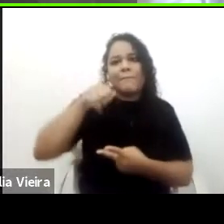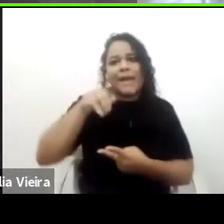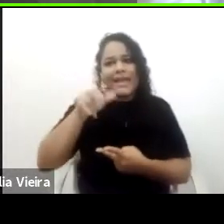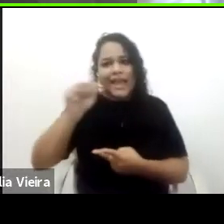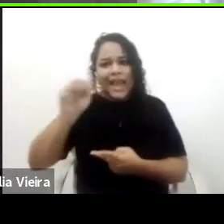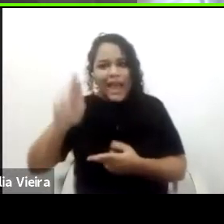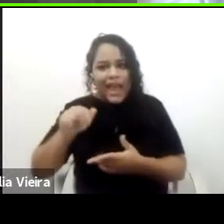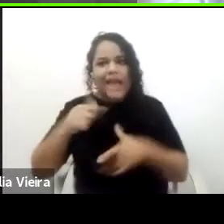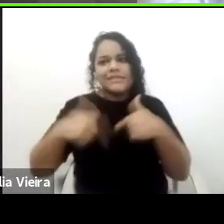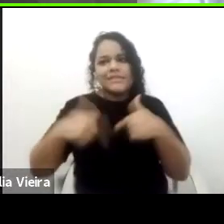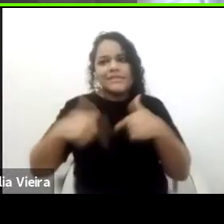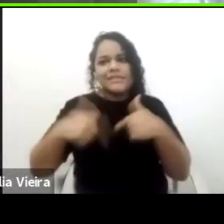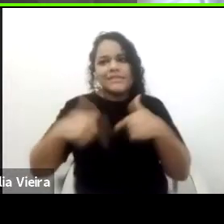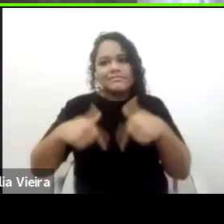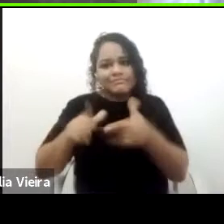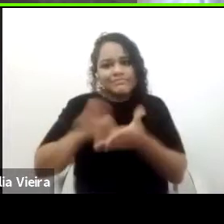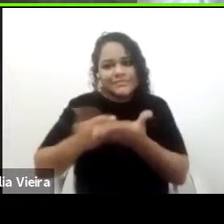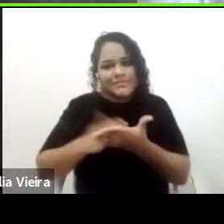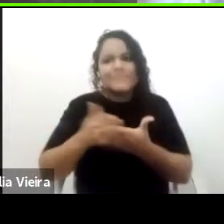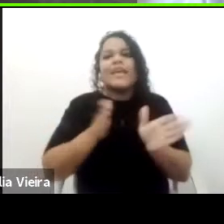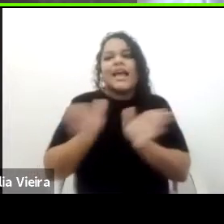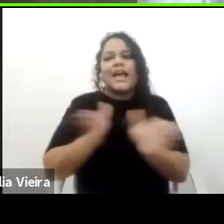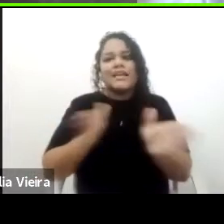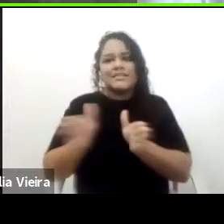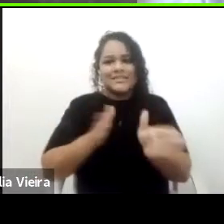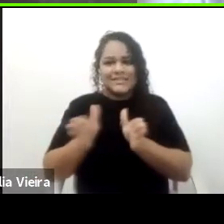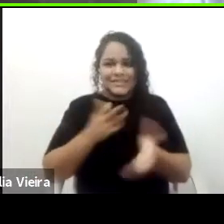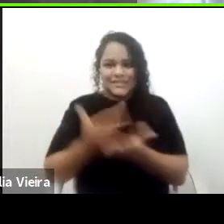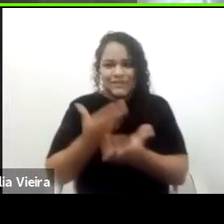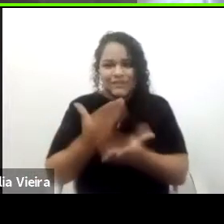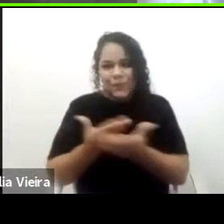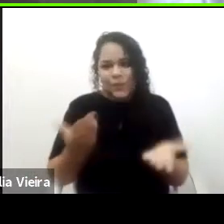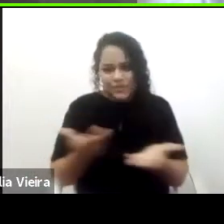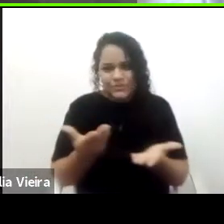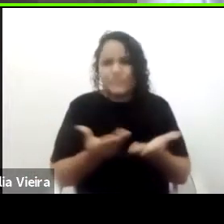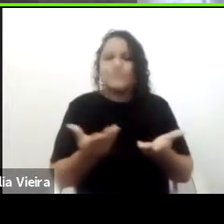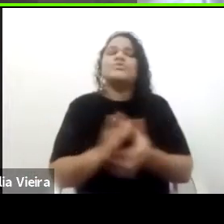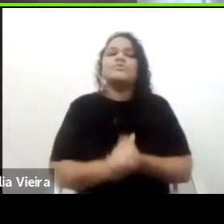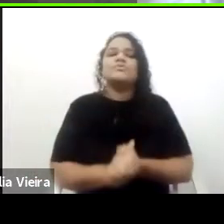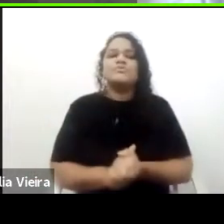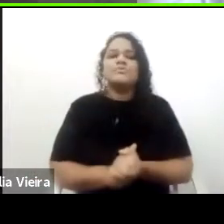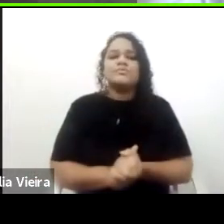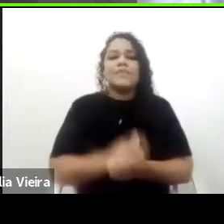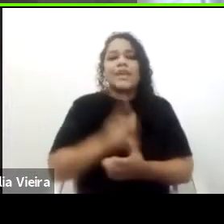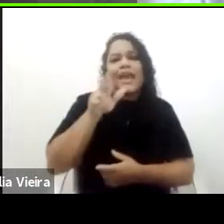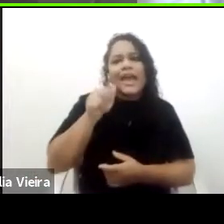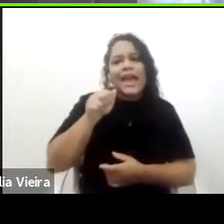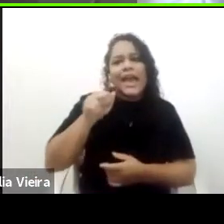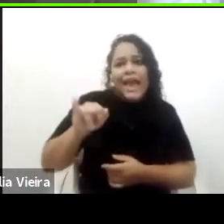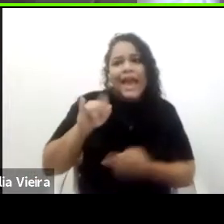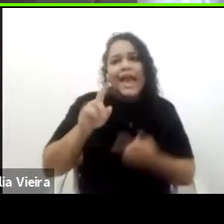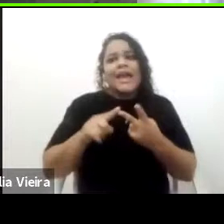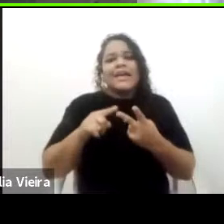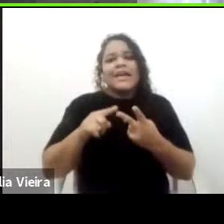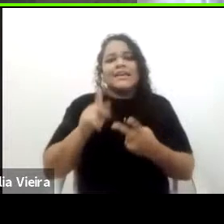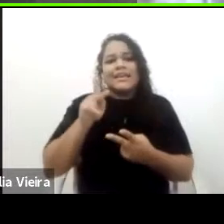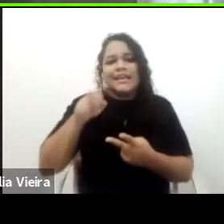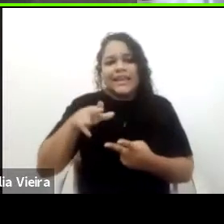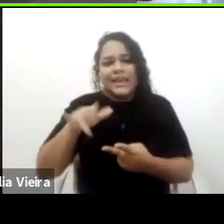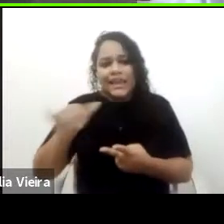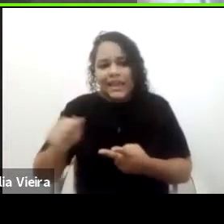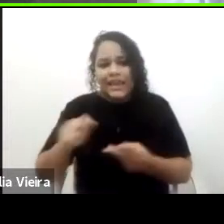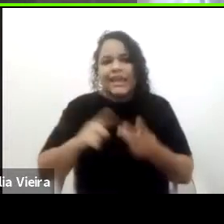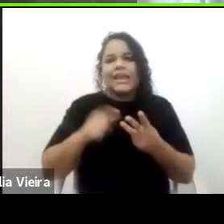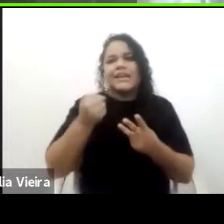tornando essa nossa aula mais acessível também. Rai, Kênia e Sander estão nos ajudando a